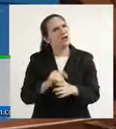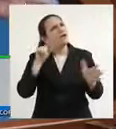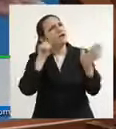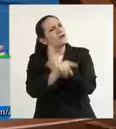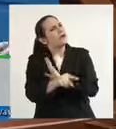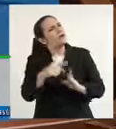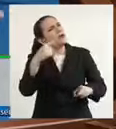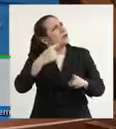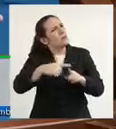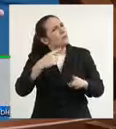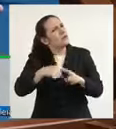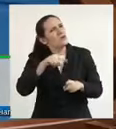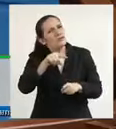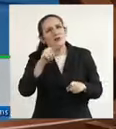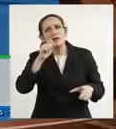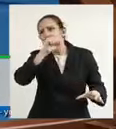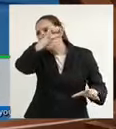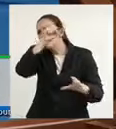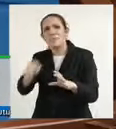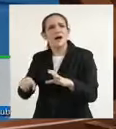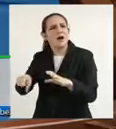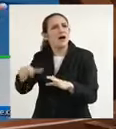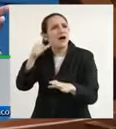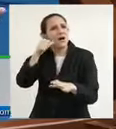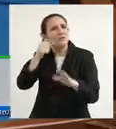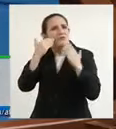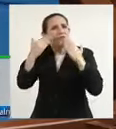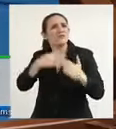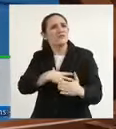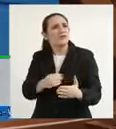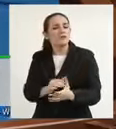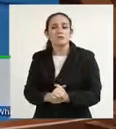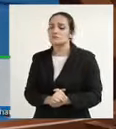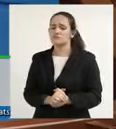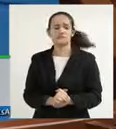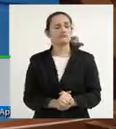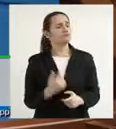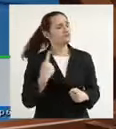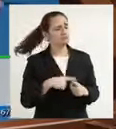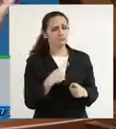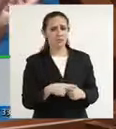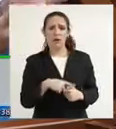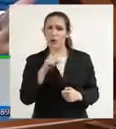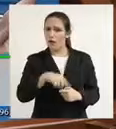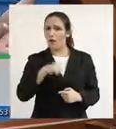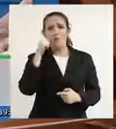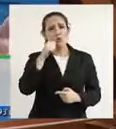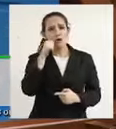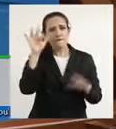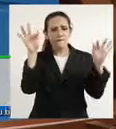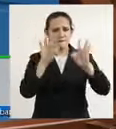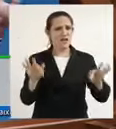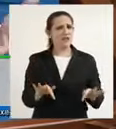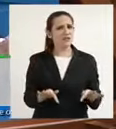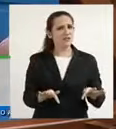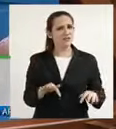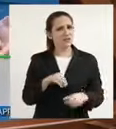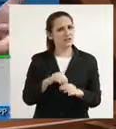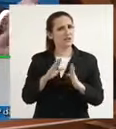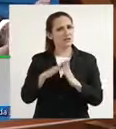ela estava na igreja, muito feliz. Quer dizer, a que ponto que nós chegamos? A felicidade de uma pessoa